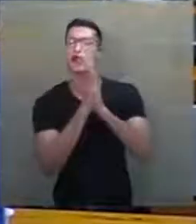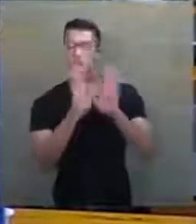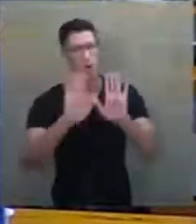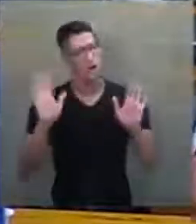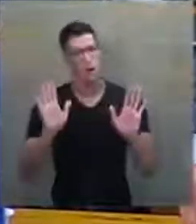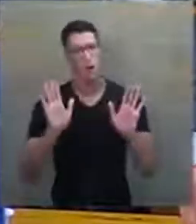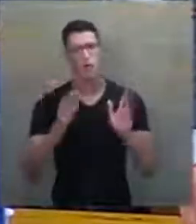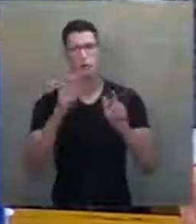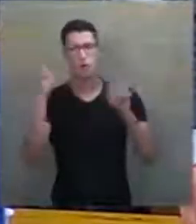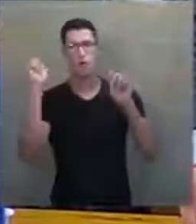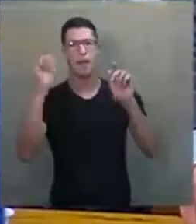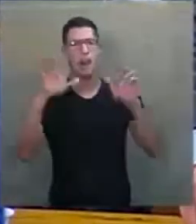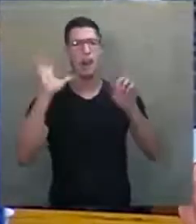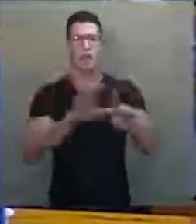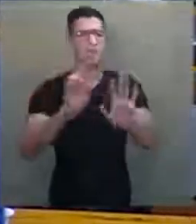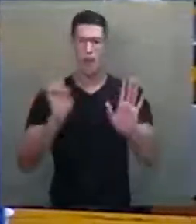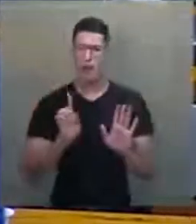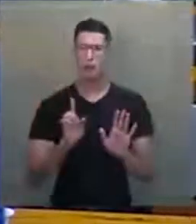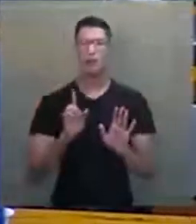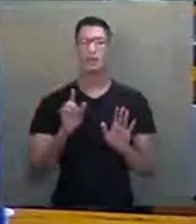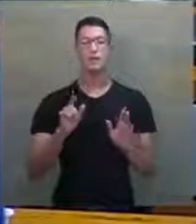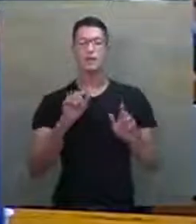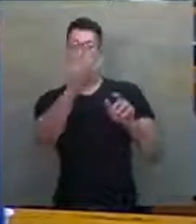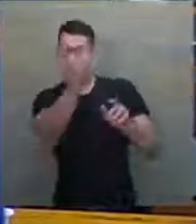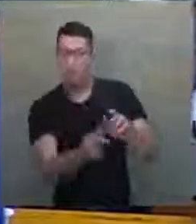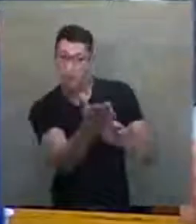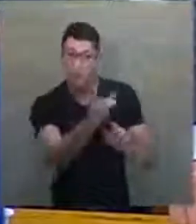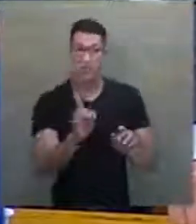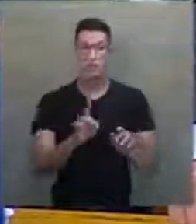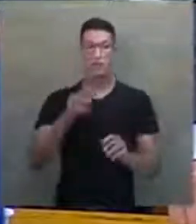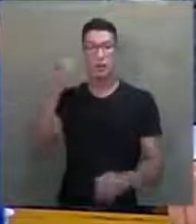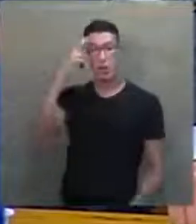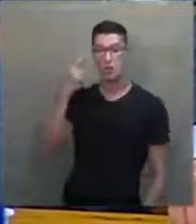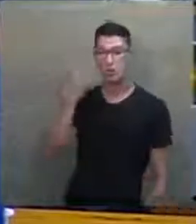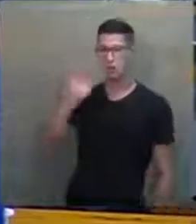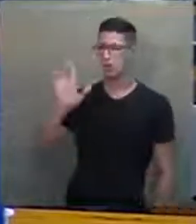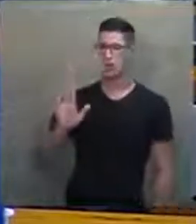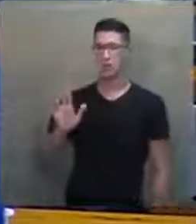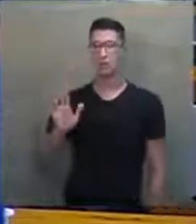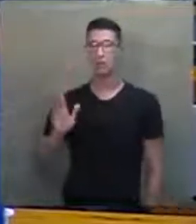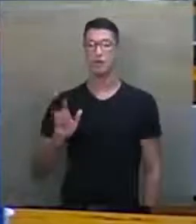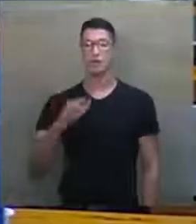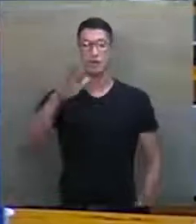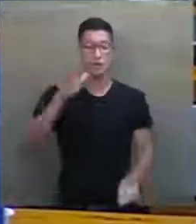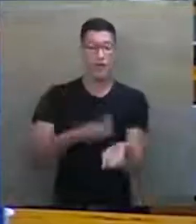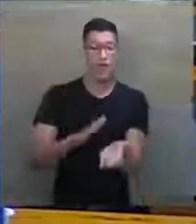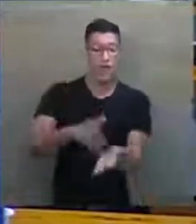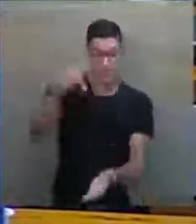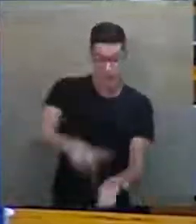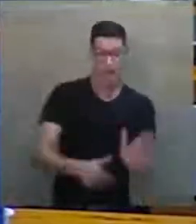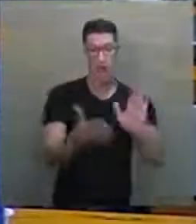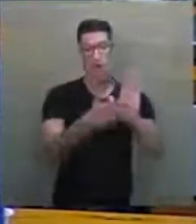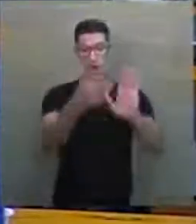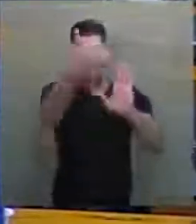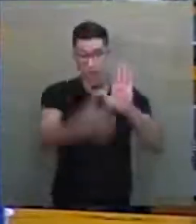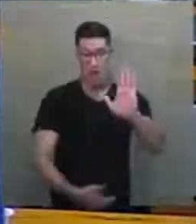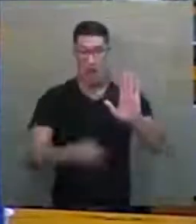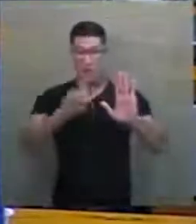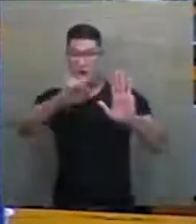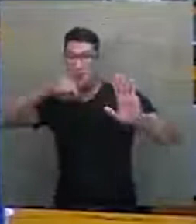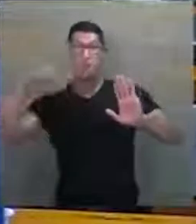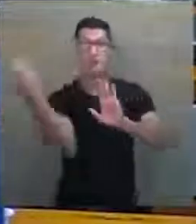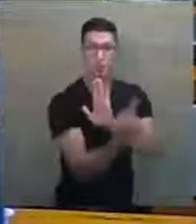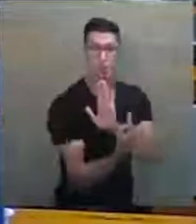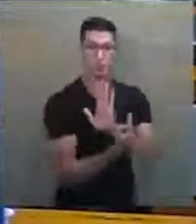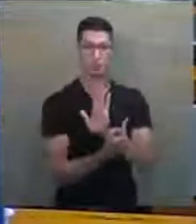estou apelando, nem a vossa excelência, nem ao Rodrigo Pacheco. O regimento é para todos.